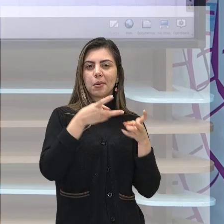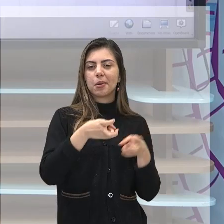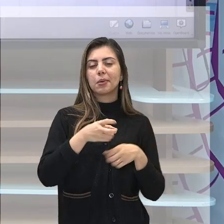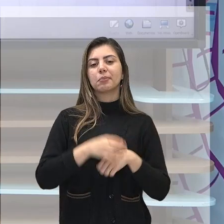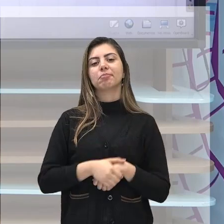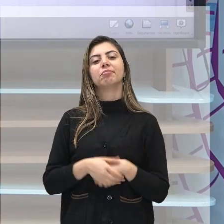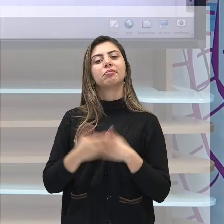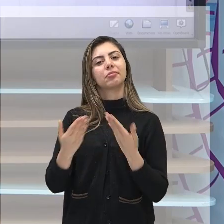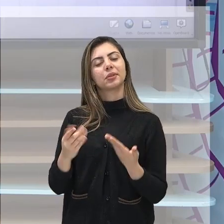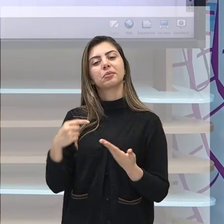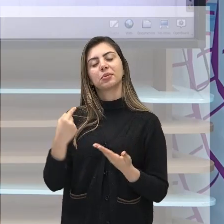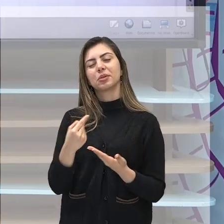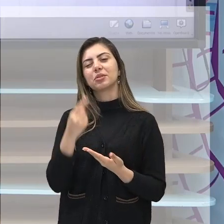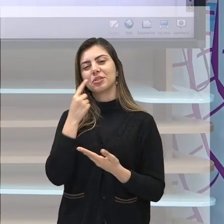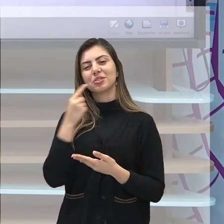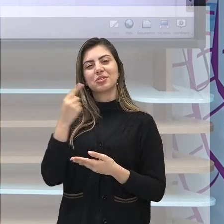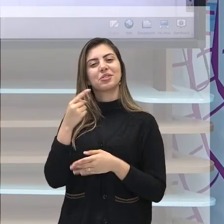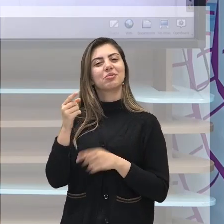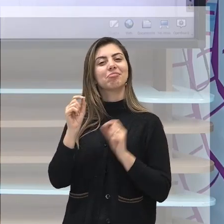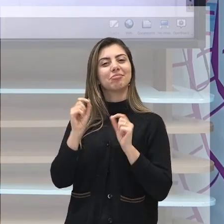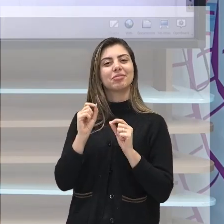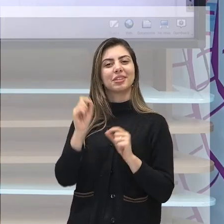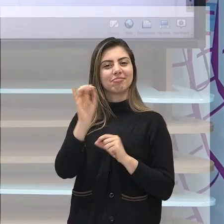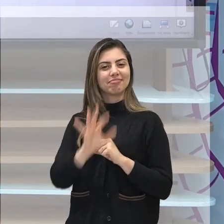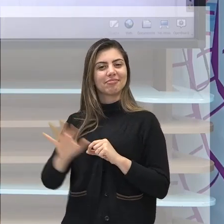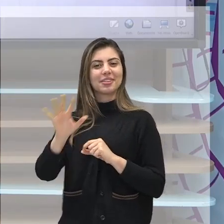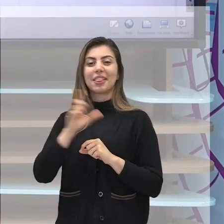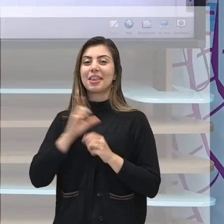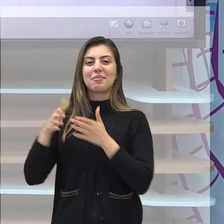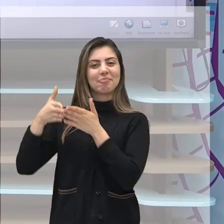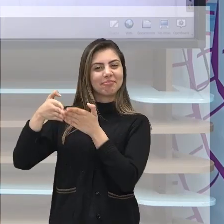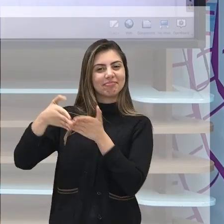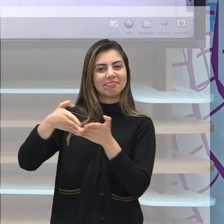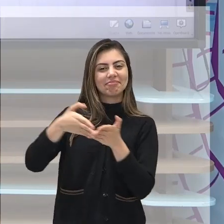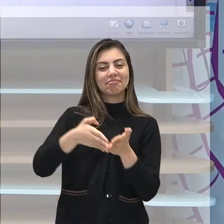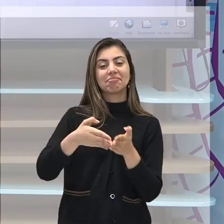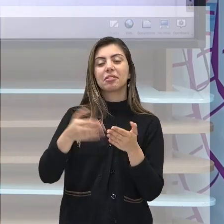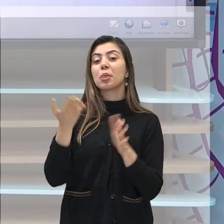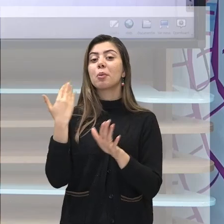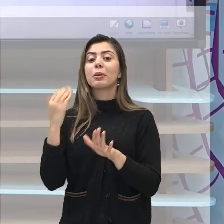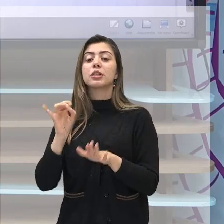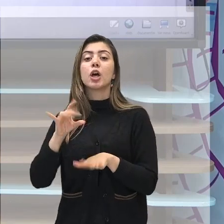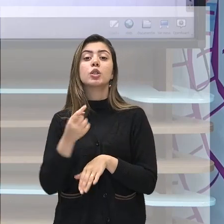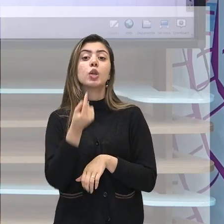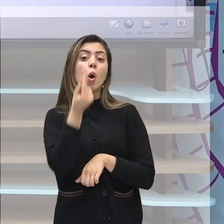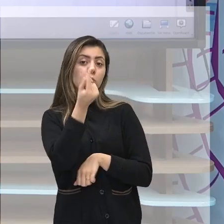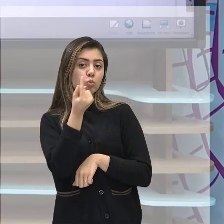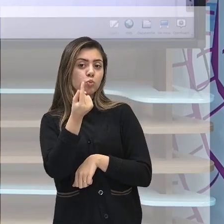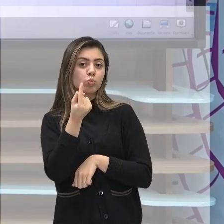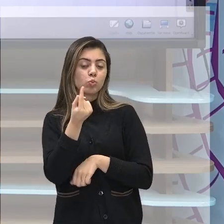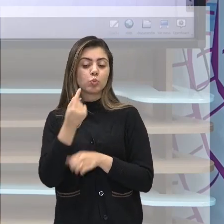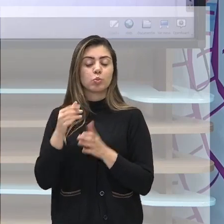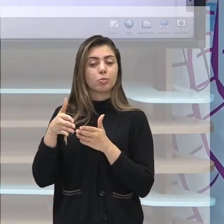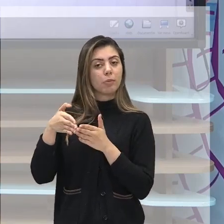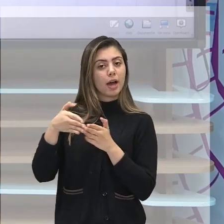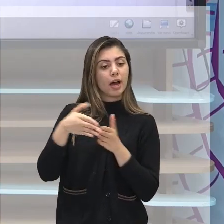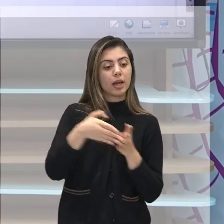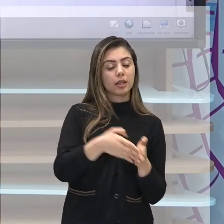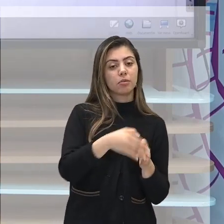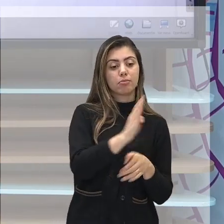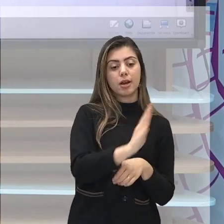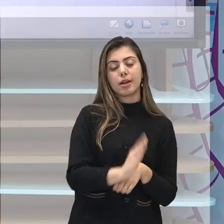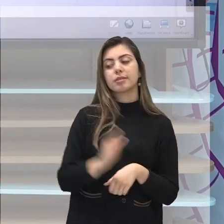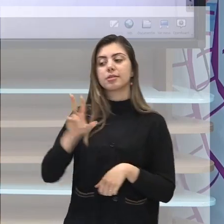como vimos na nossa animação, né, os barquinhos ali, que antes era só um caminho, né, Brasil